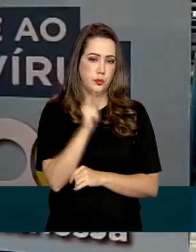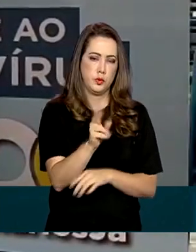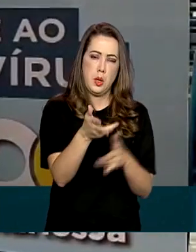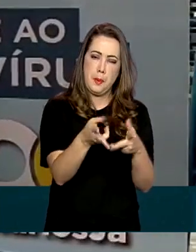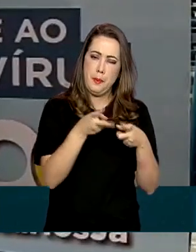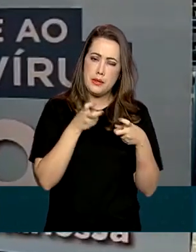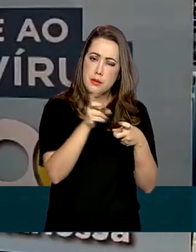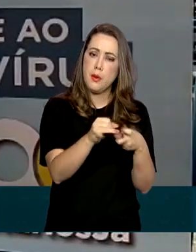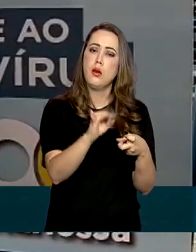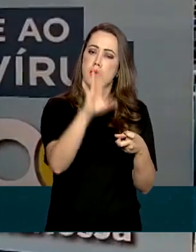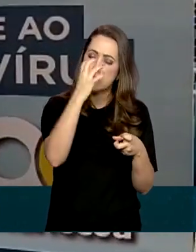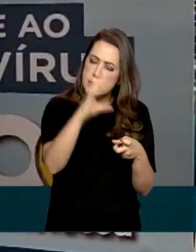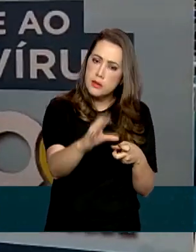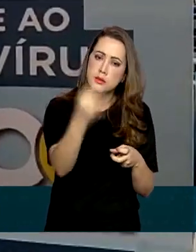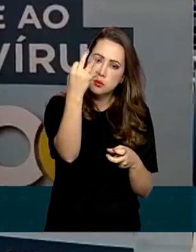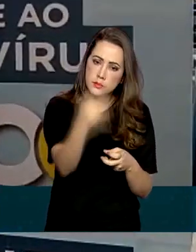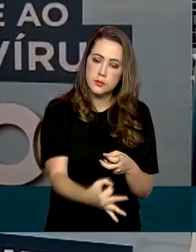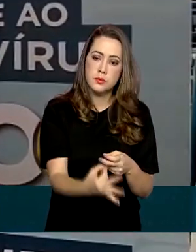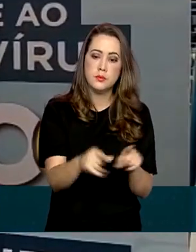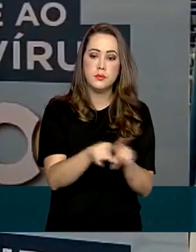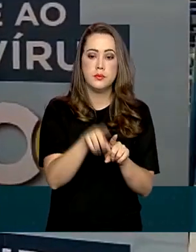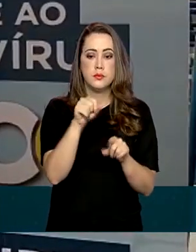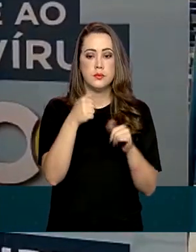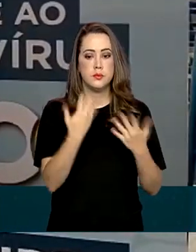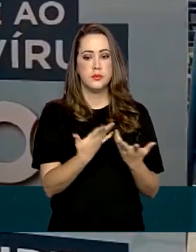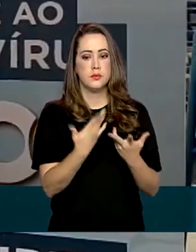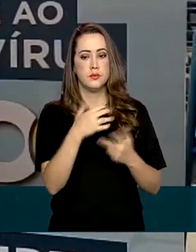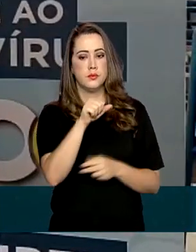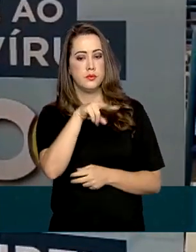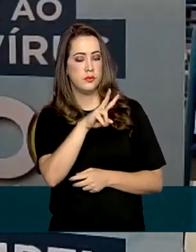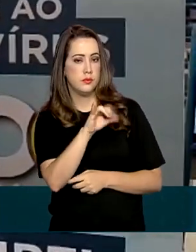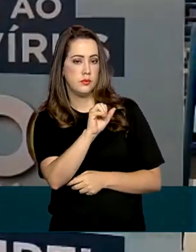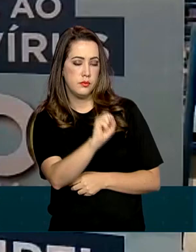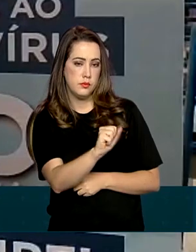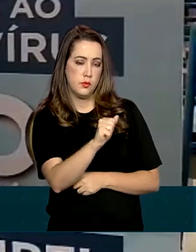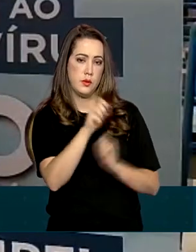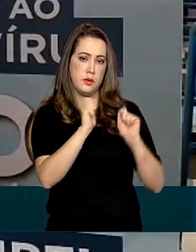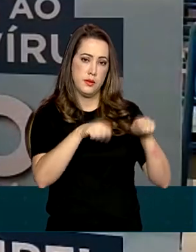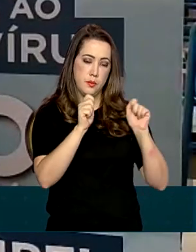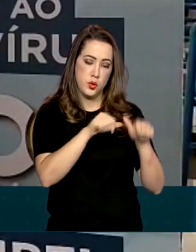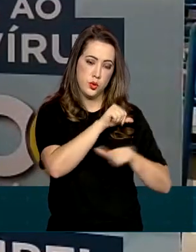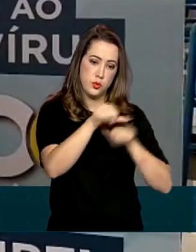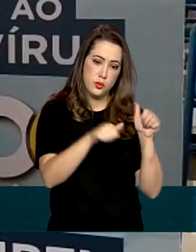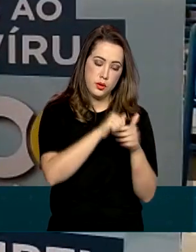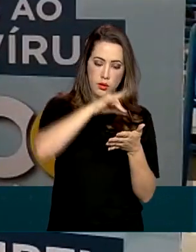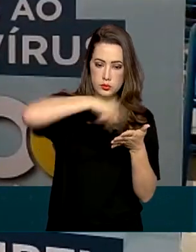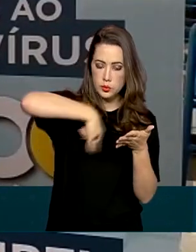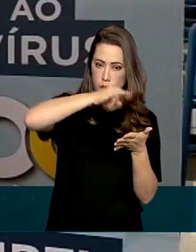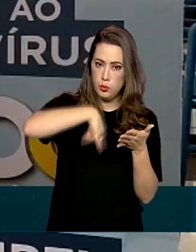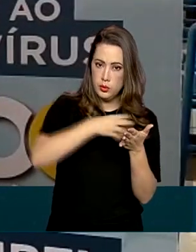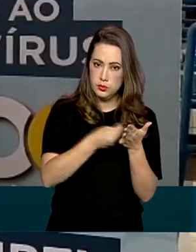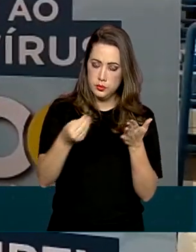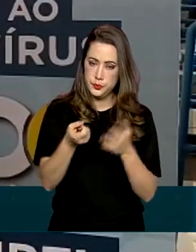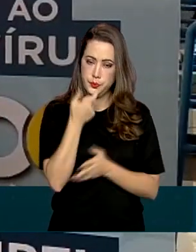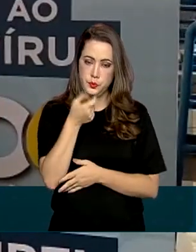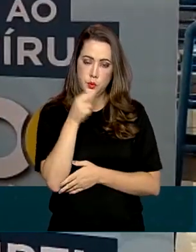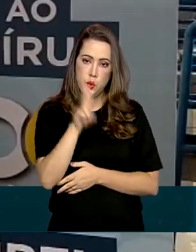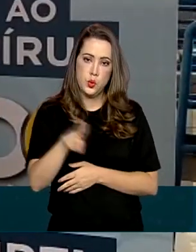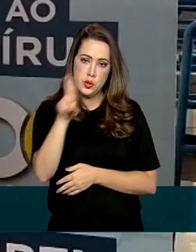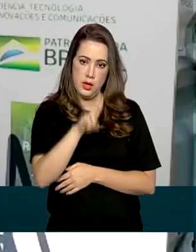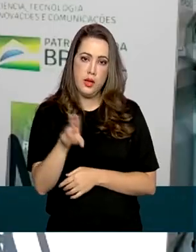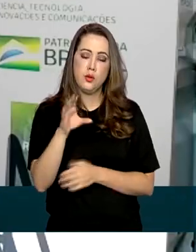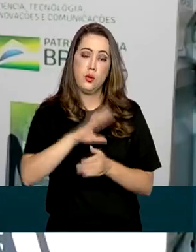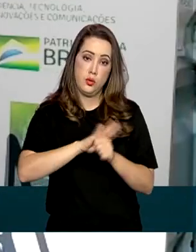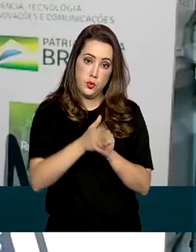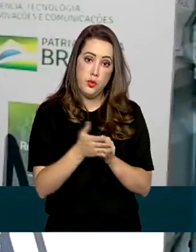cientificamente por esse protocolo, a Anvisa poderá, então, mudar a bula desse remédio para que seja utilizado o